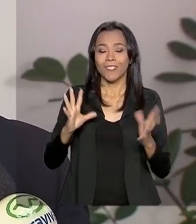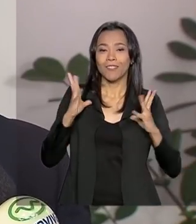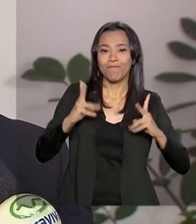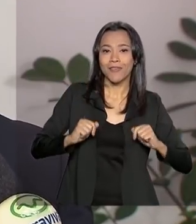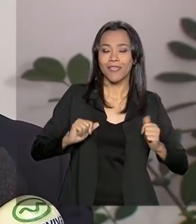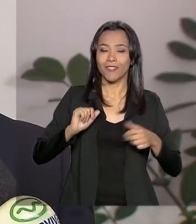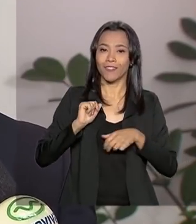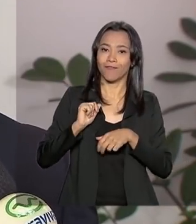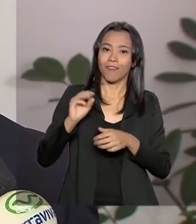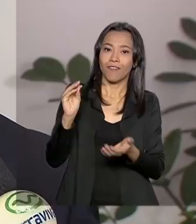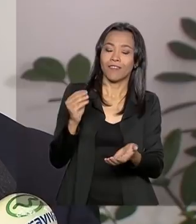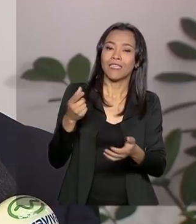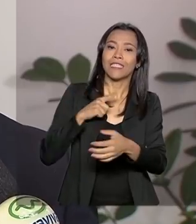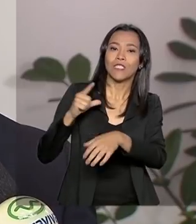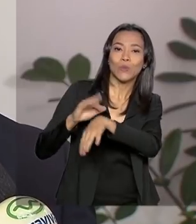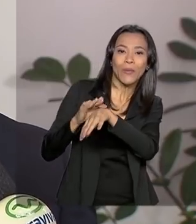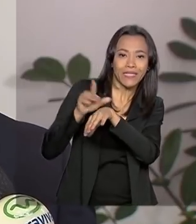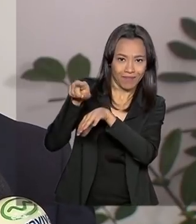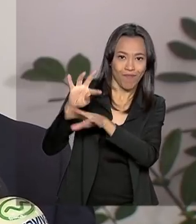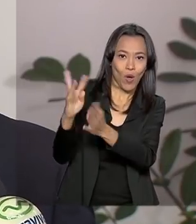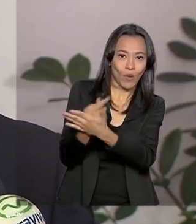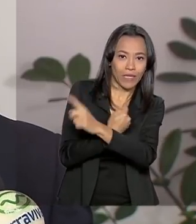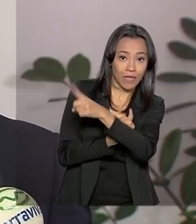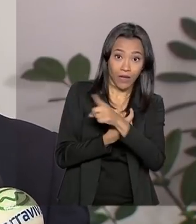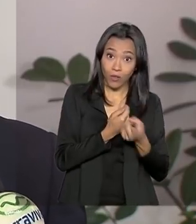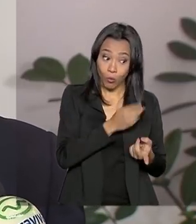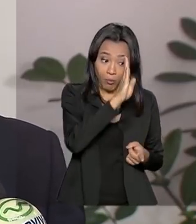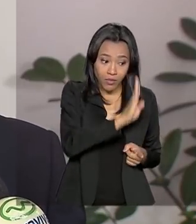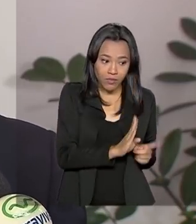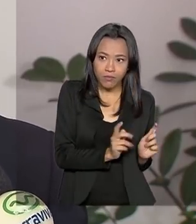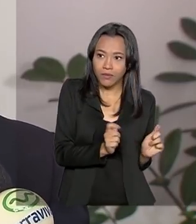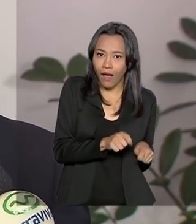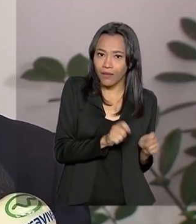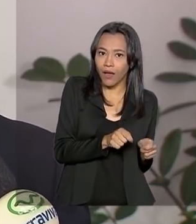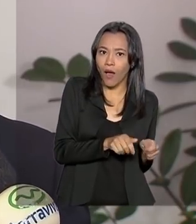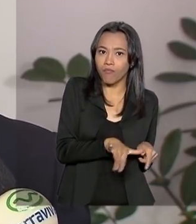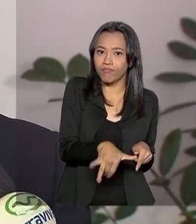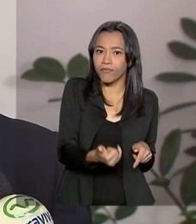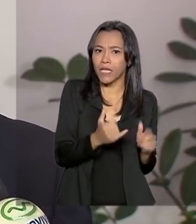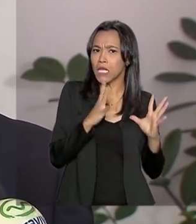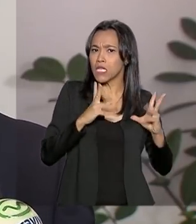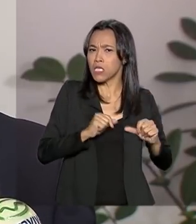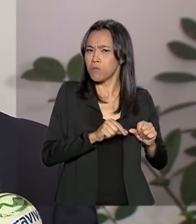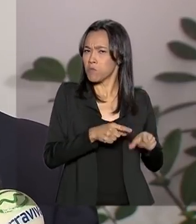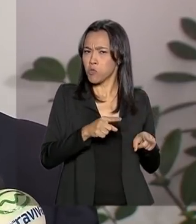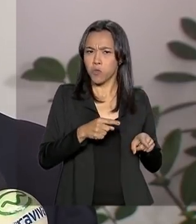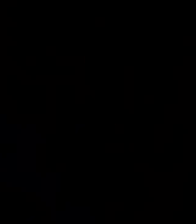gripe aviária. E o Brasil, por sorte, numa hora boa, está livre e o setor bem preparado.